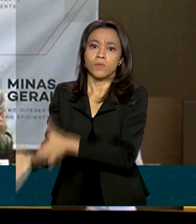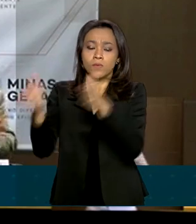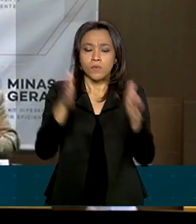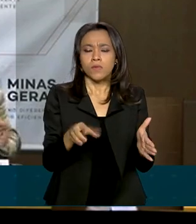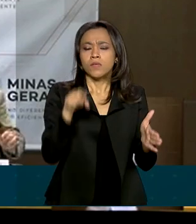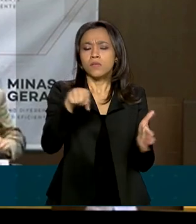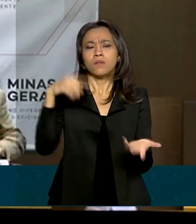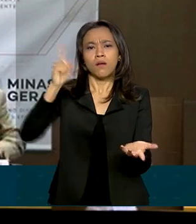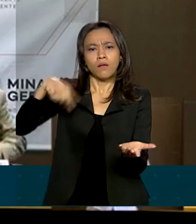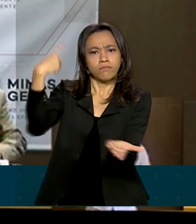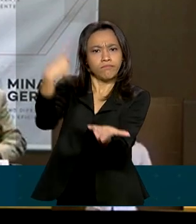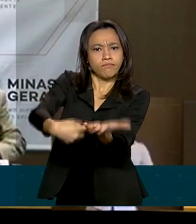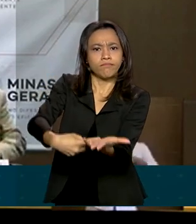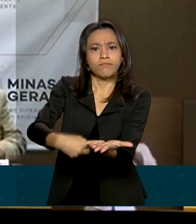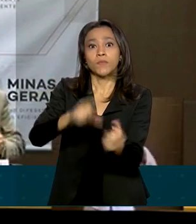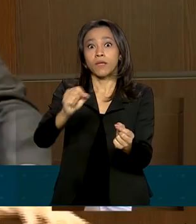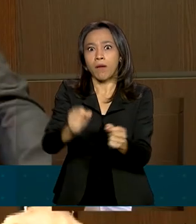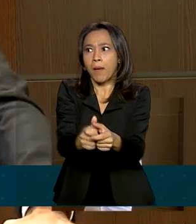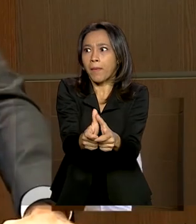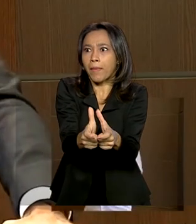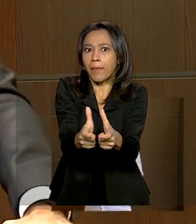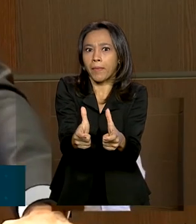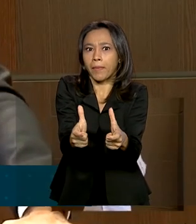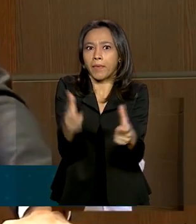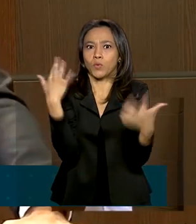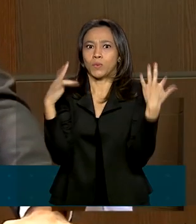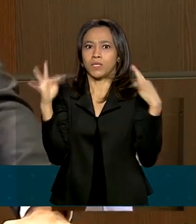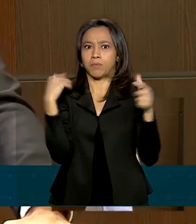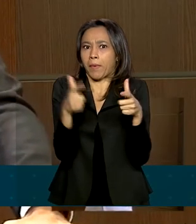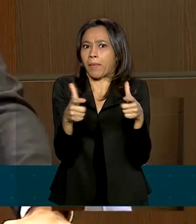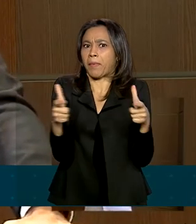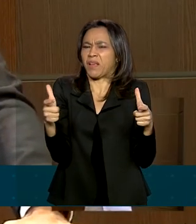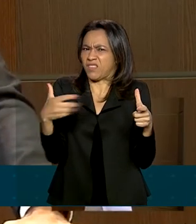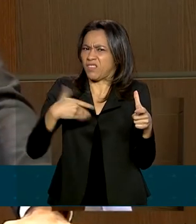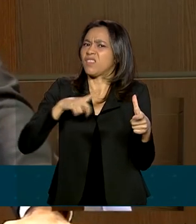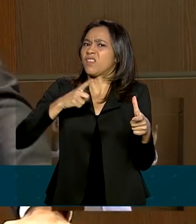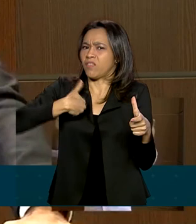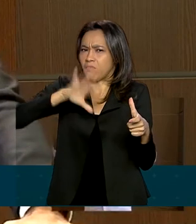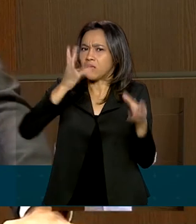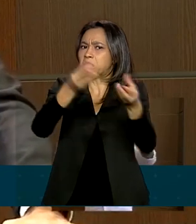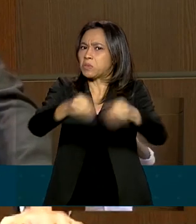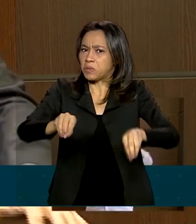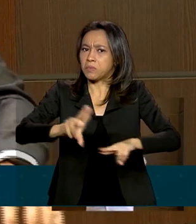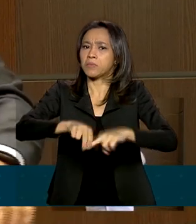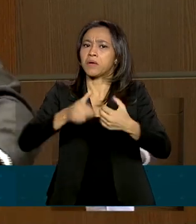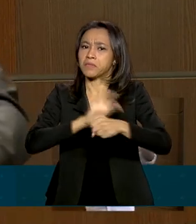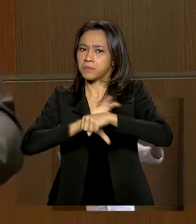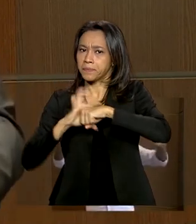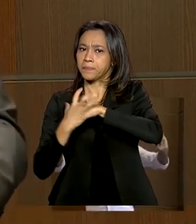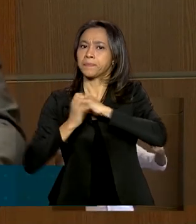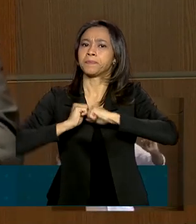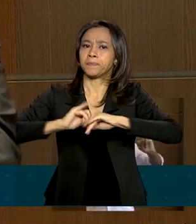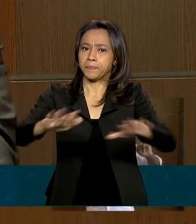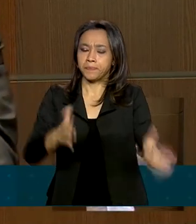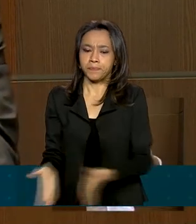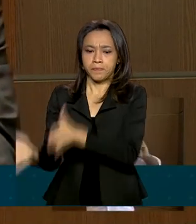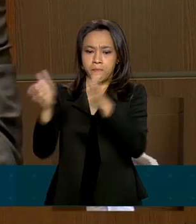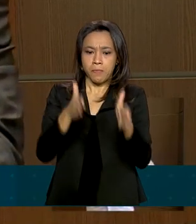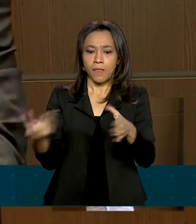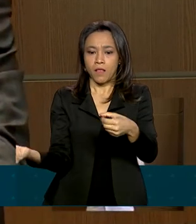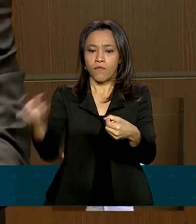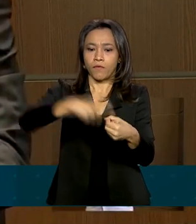uma aposta no crescimento do turismo, um dos setores mais afetados pela pandemia. Na retomada do turismo,